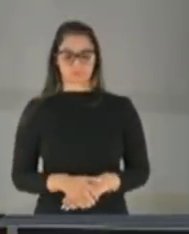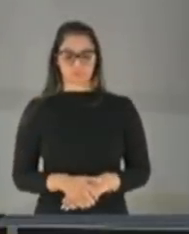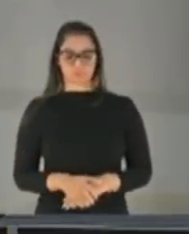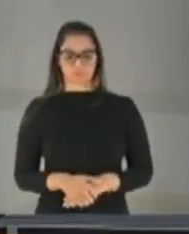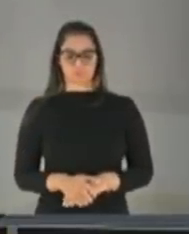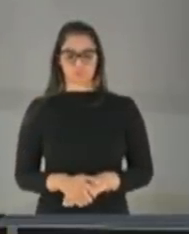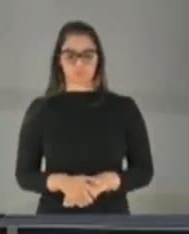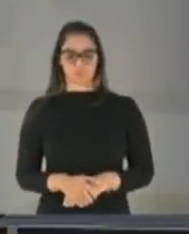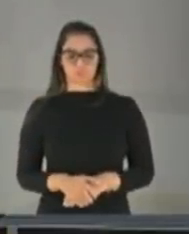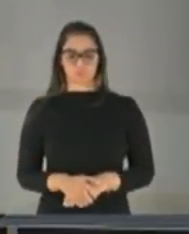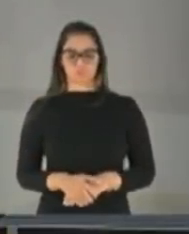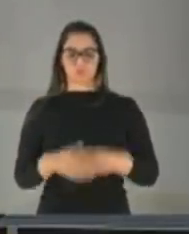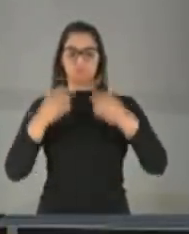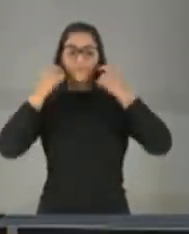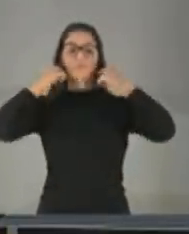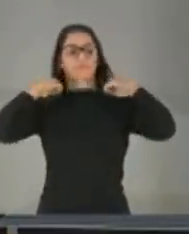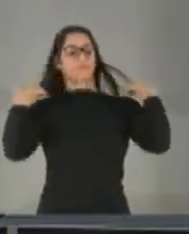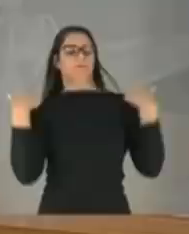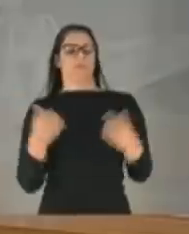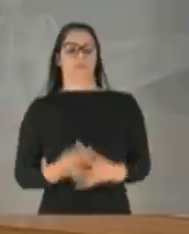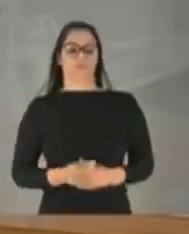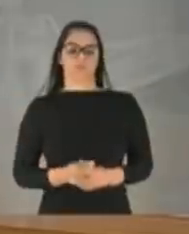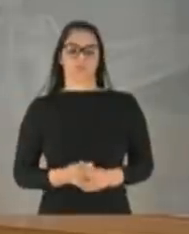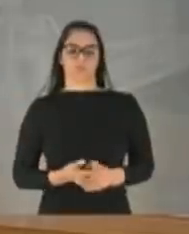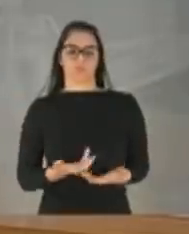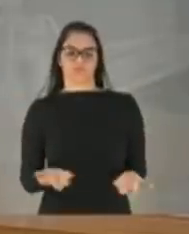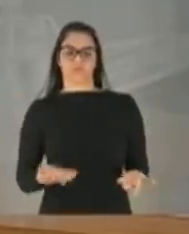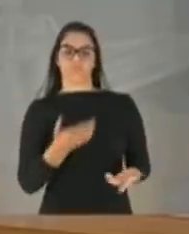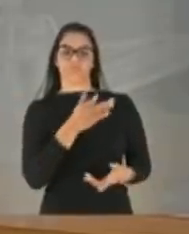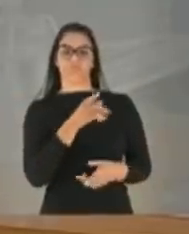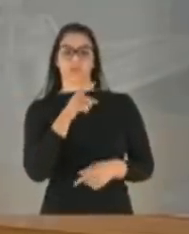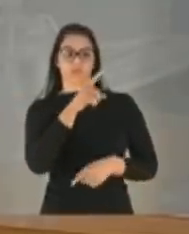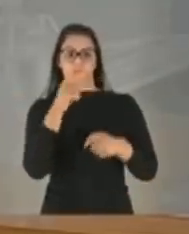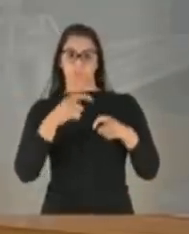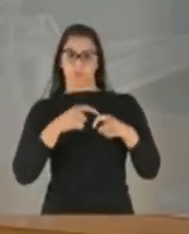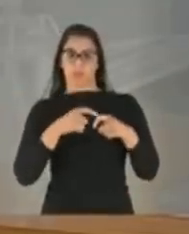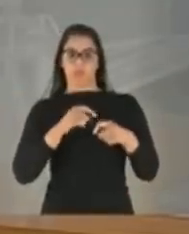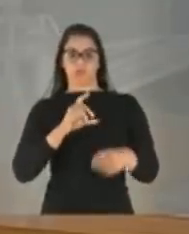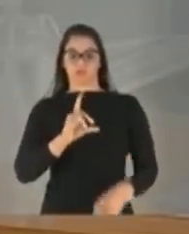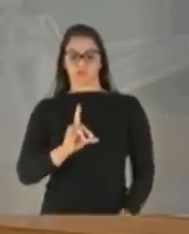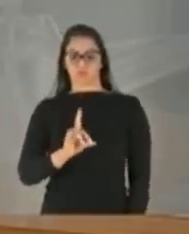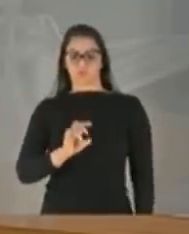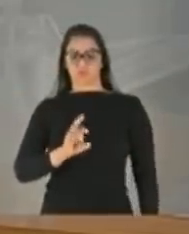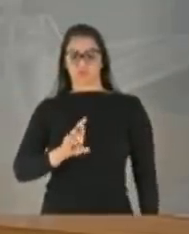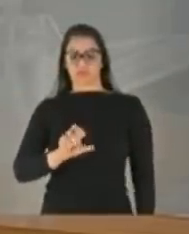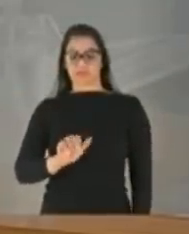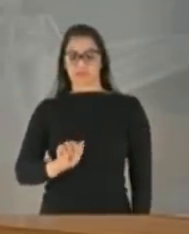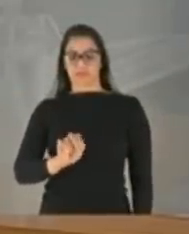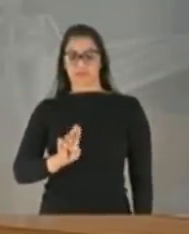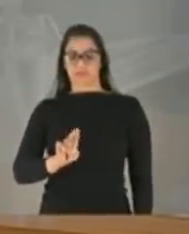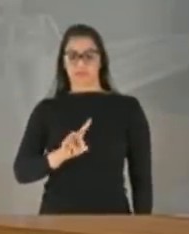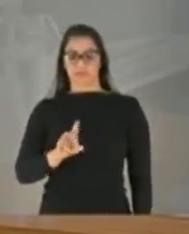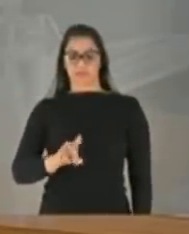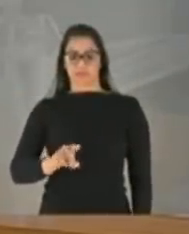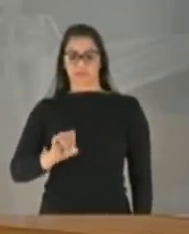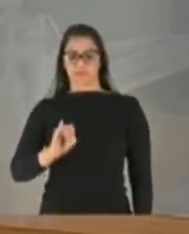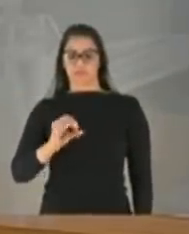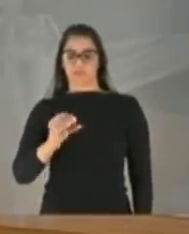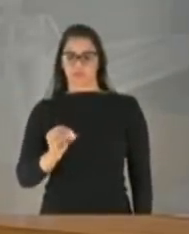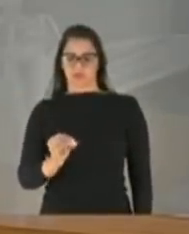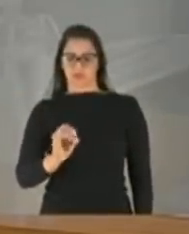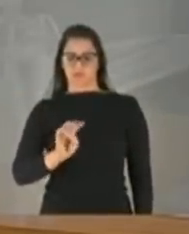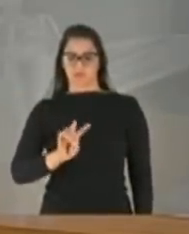Bem, está aí o doutor Drauzio Varela. O Brasil inteiro sabe quem Senhor, qual é a data?